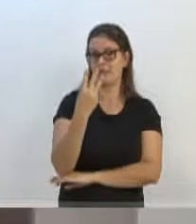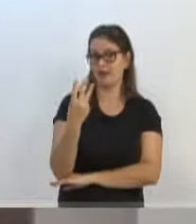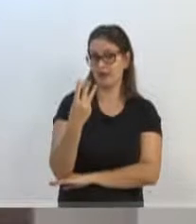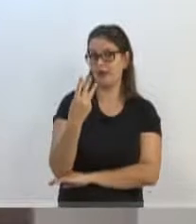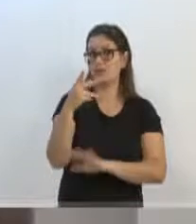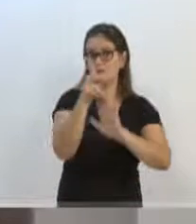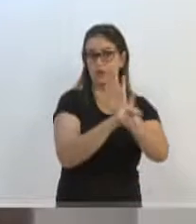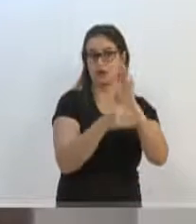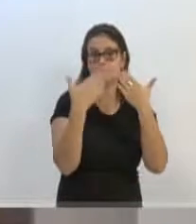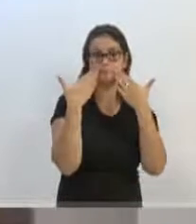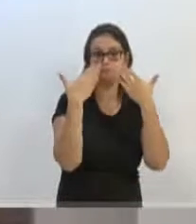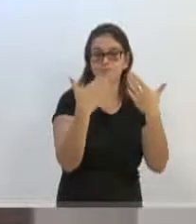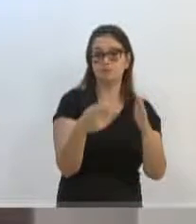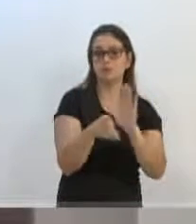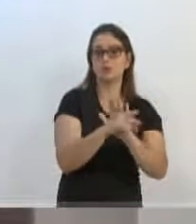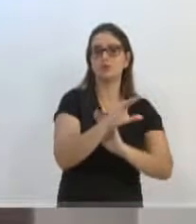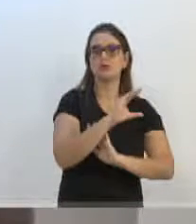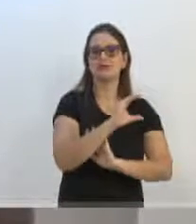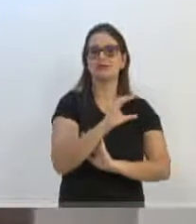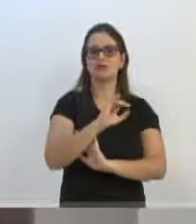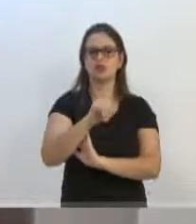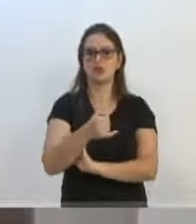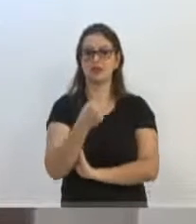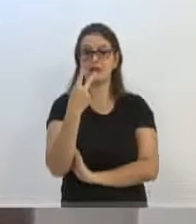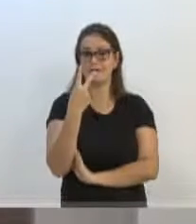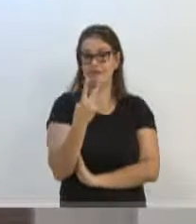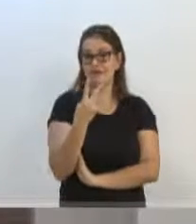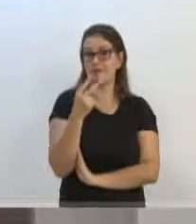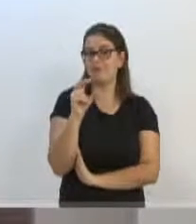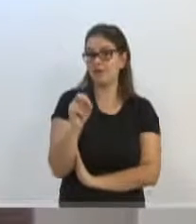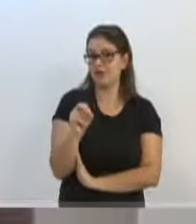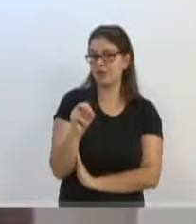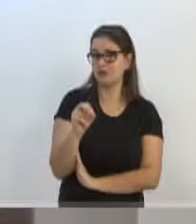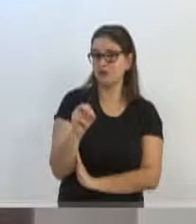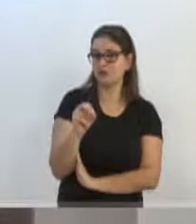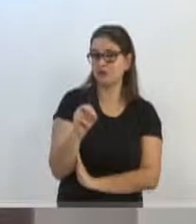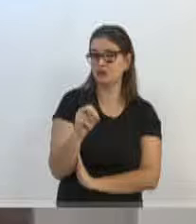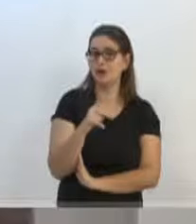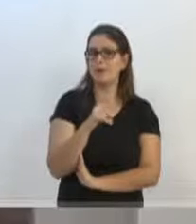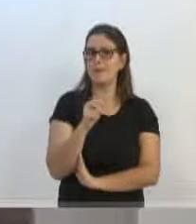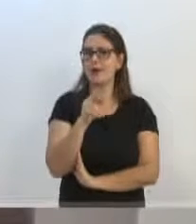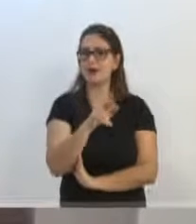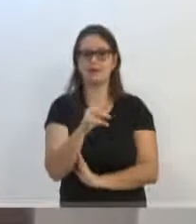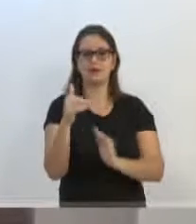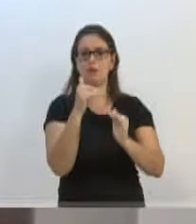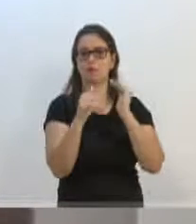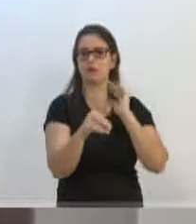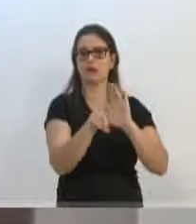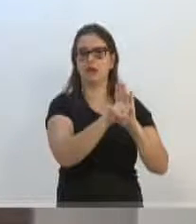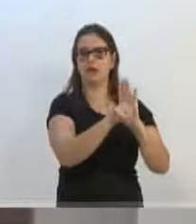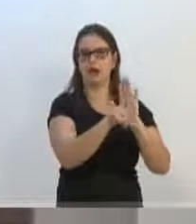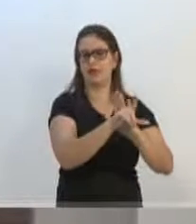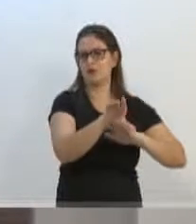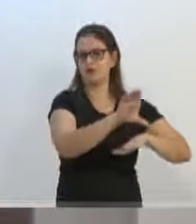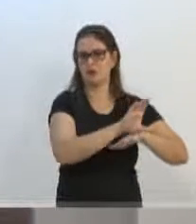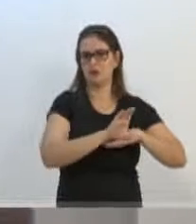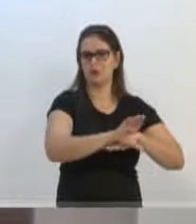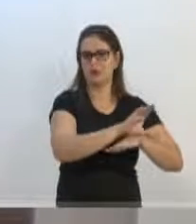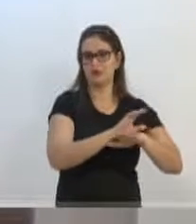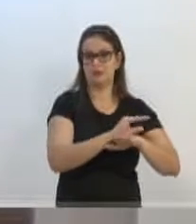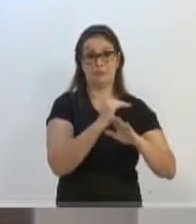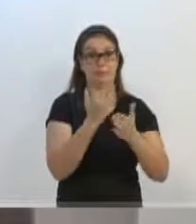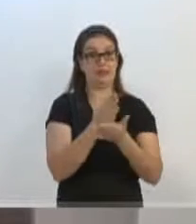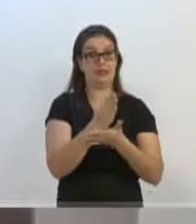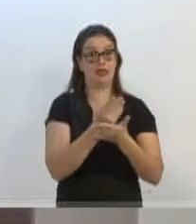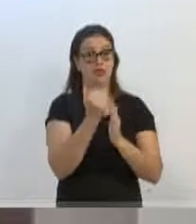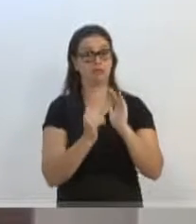apresentados aqui nessa CJ, 20 projetos com parecer inconstitucional, quase metade dos projetos, é um número muito alto,